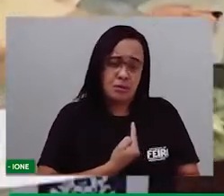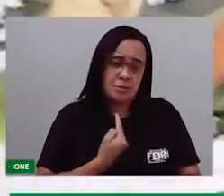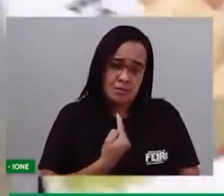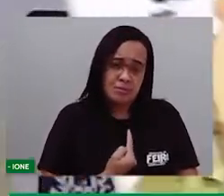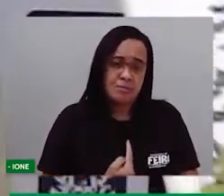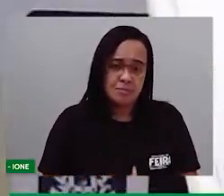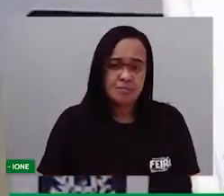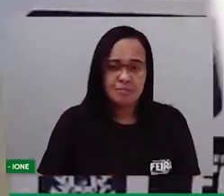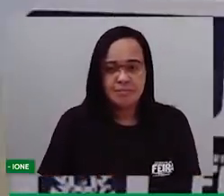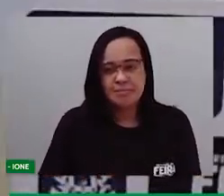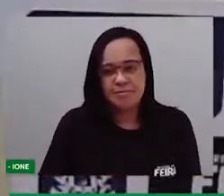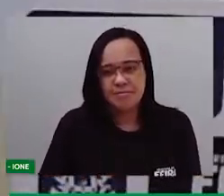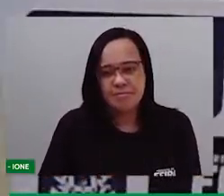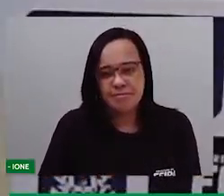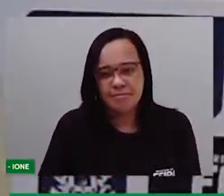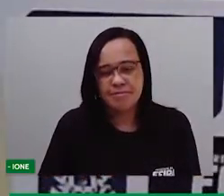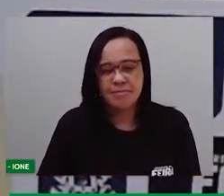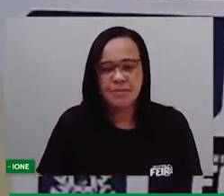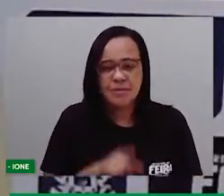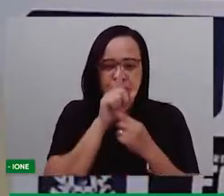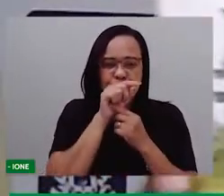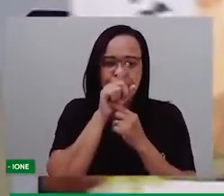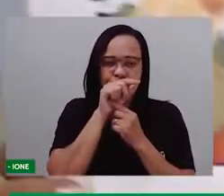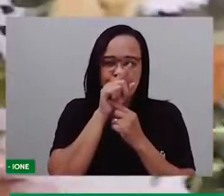Olha só como estava esse pardal.